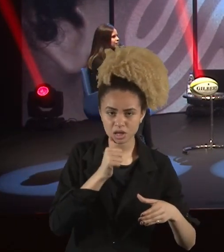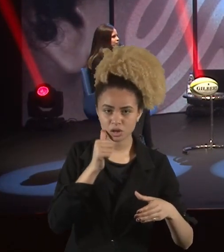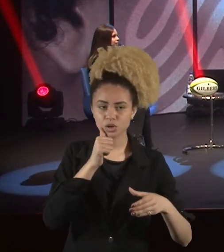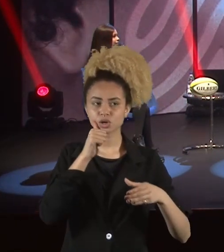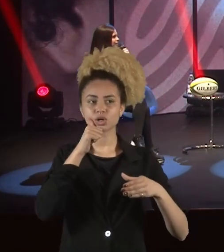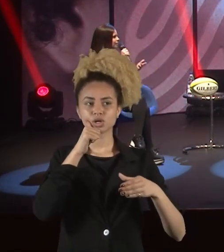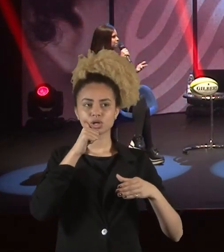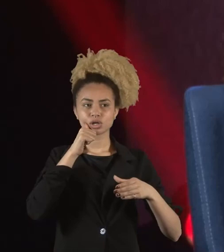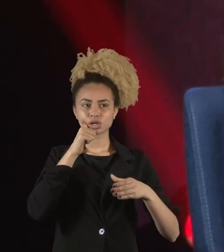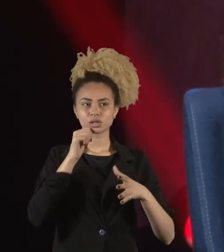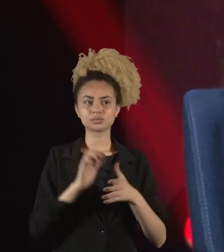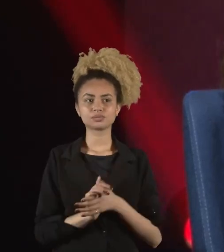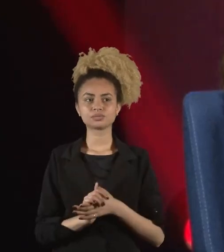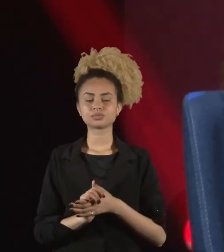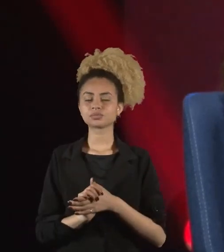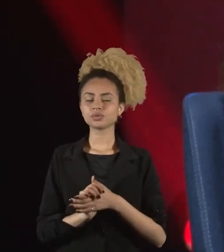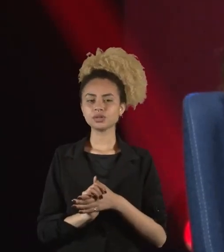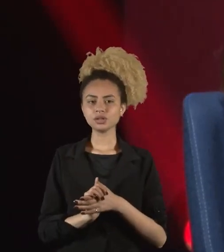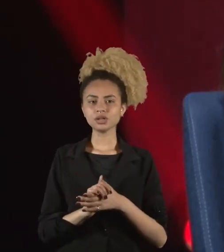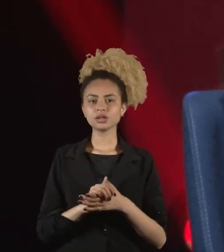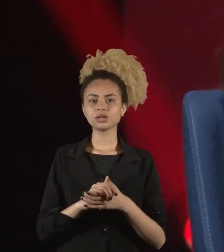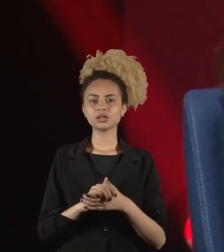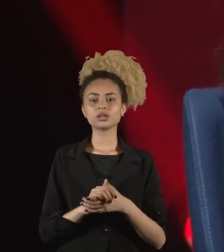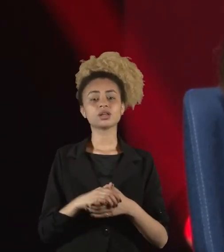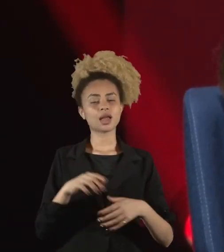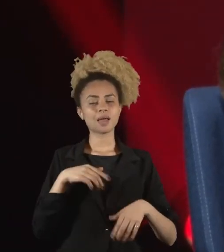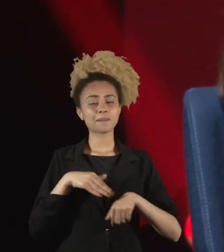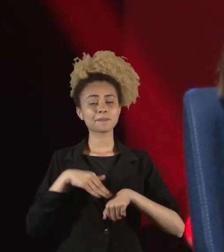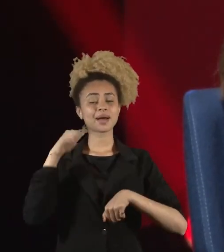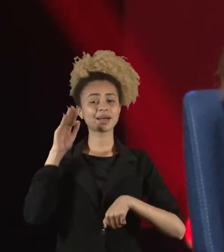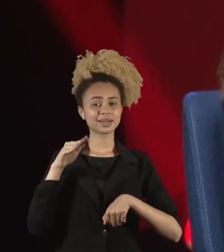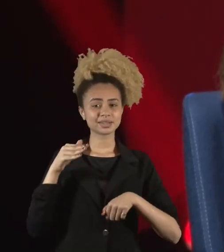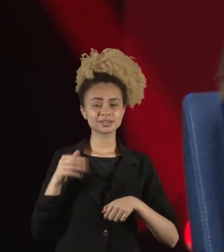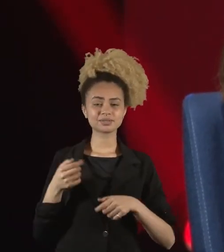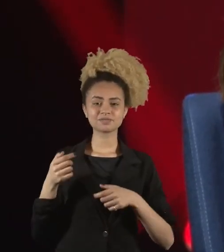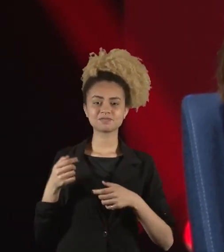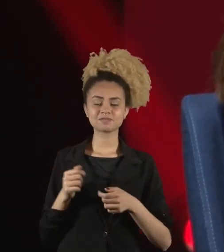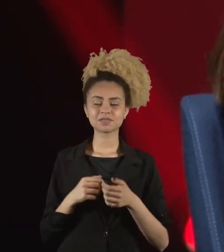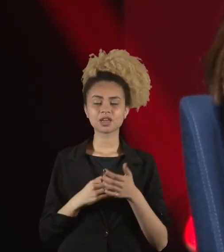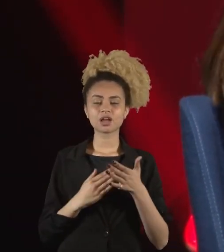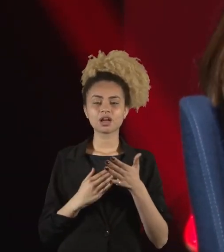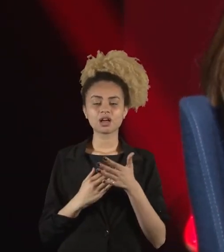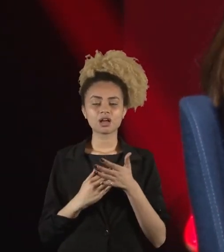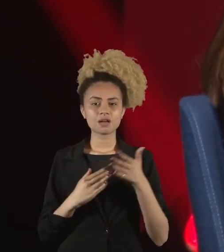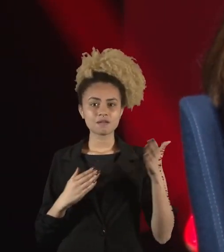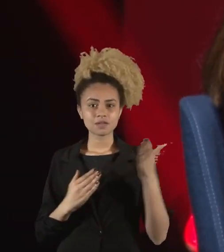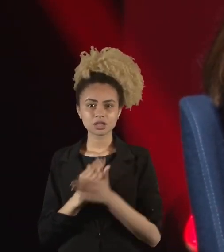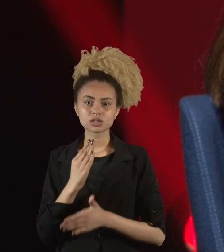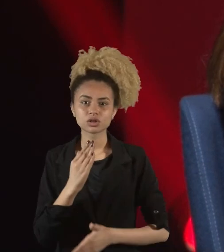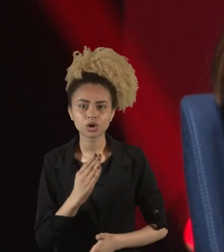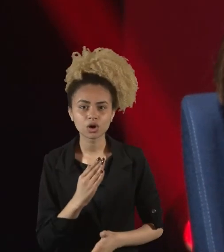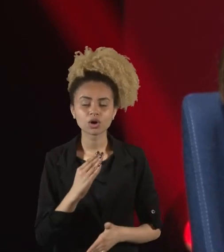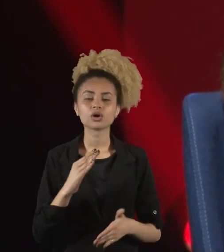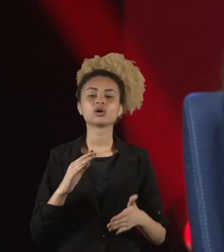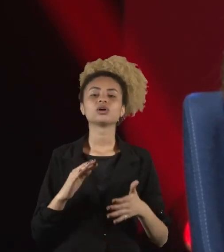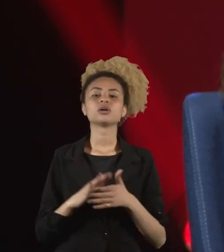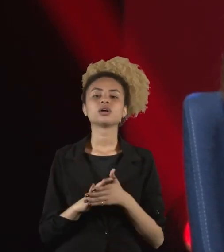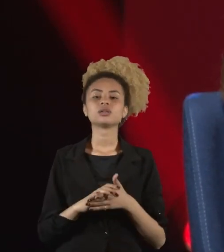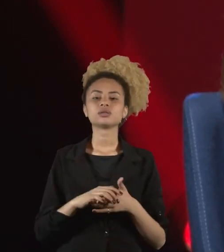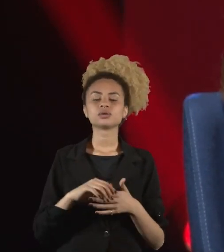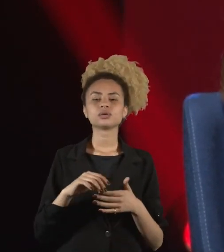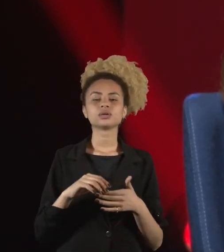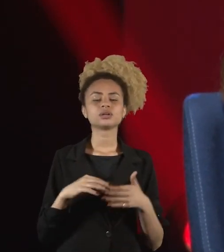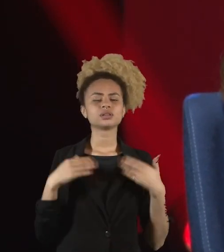brasileiro, que é até mais vencedor do que o time masculino, as Iaras têm uma expressão superforte internacionalmente e tal,